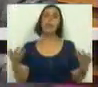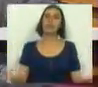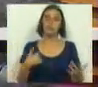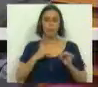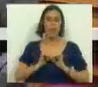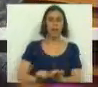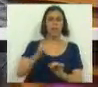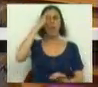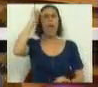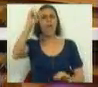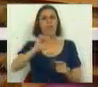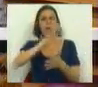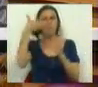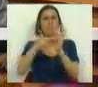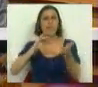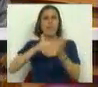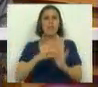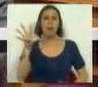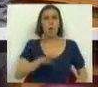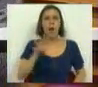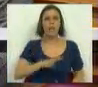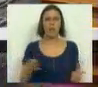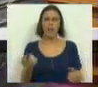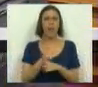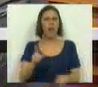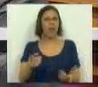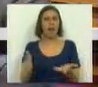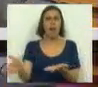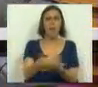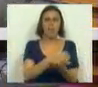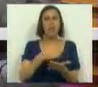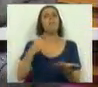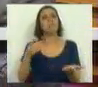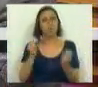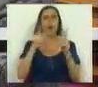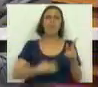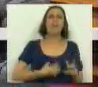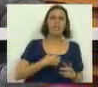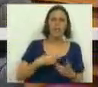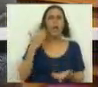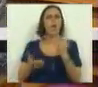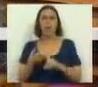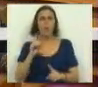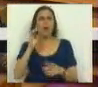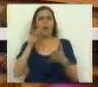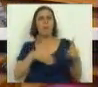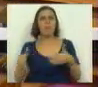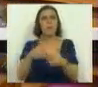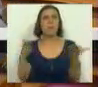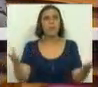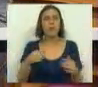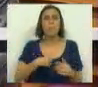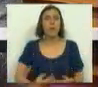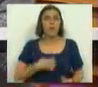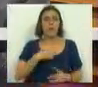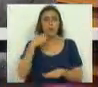também rejeitamos a ideia da introdução dos exames na quarta classe. Porque a ideia de aferição faz sentido para fazer o balanço de qual é o percurso do aluno. Mas não faz